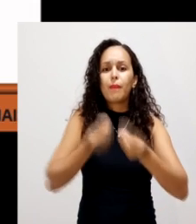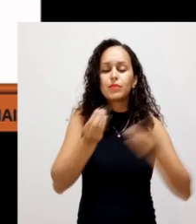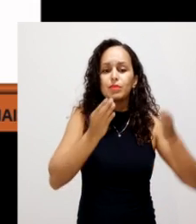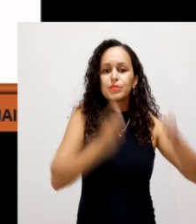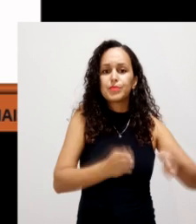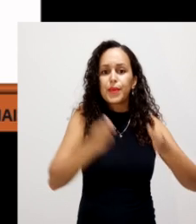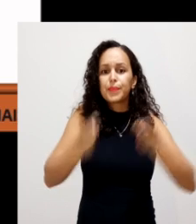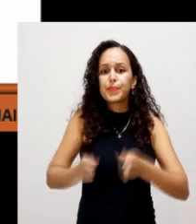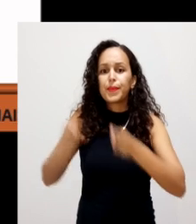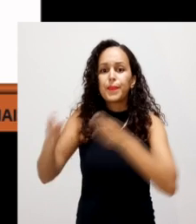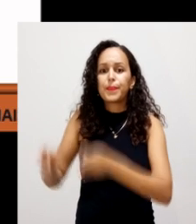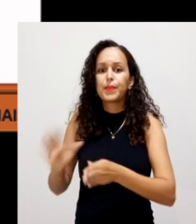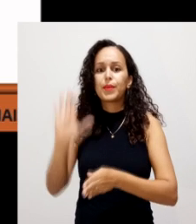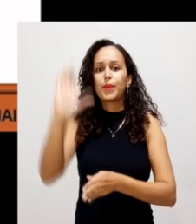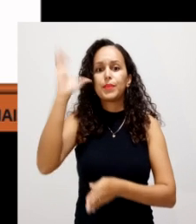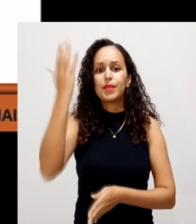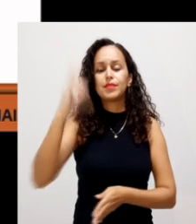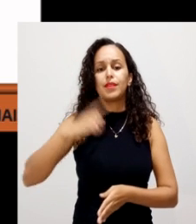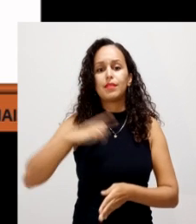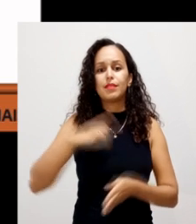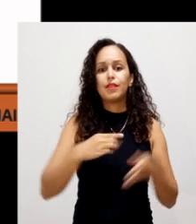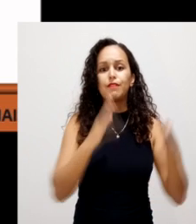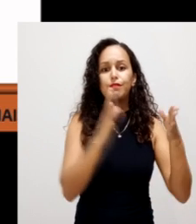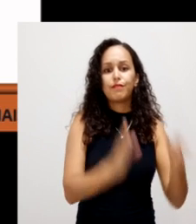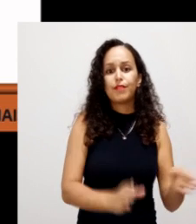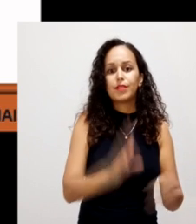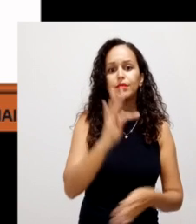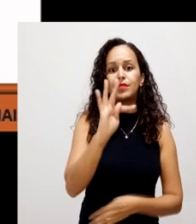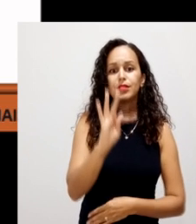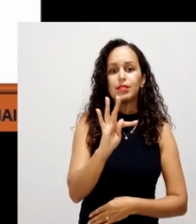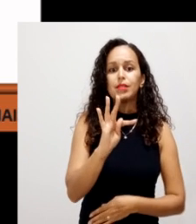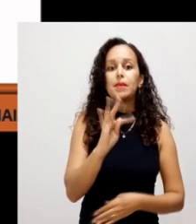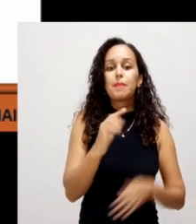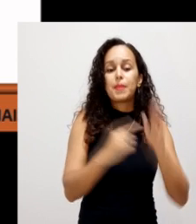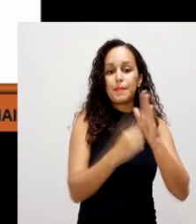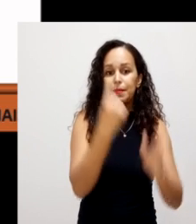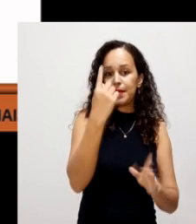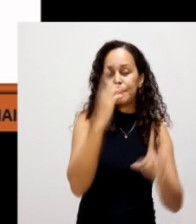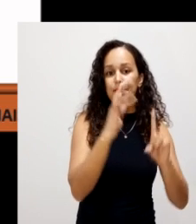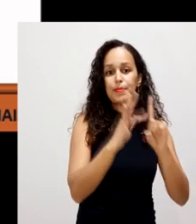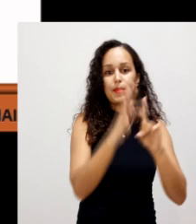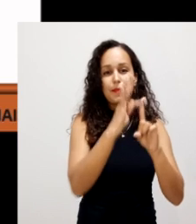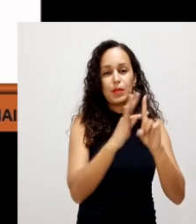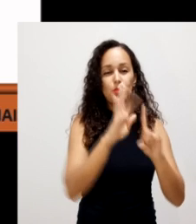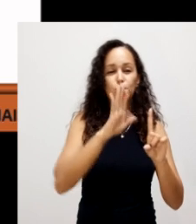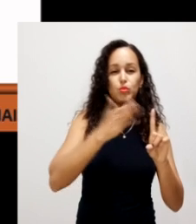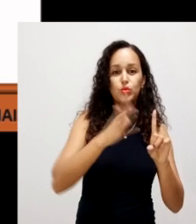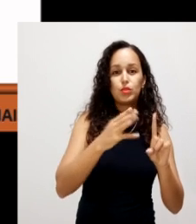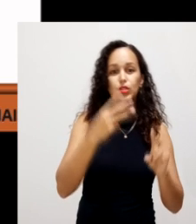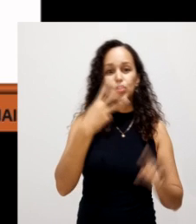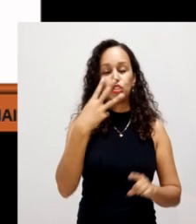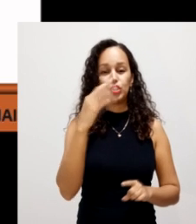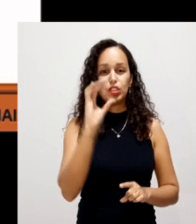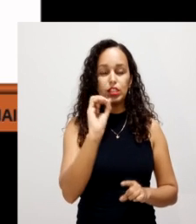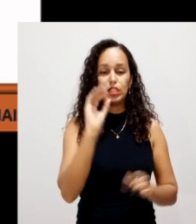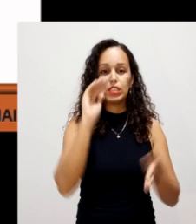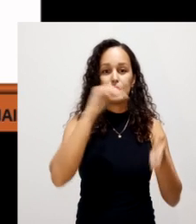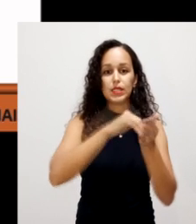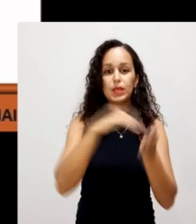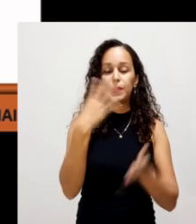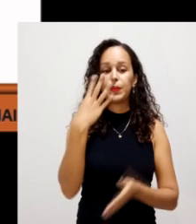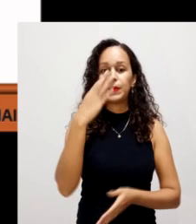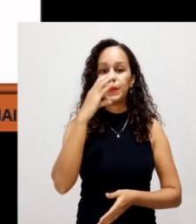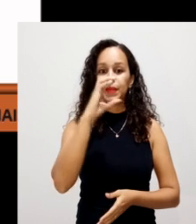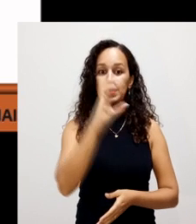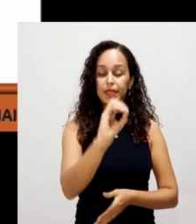fases da compostagem. A gente vai ter um primeiro momento, com a temperatura mais amena, de 30 a 40 graus